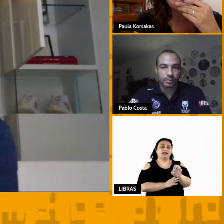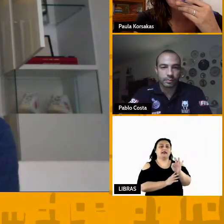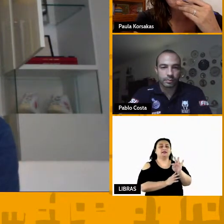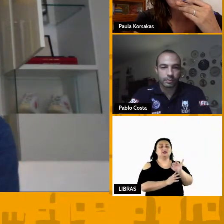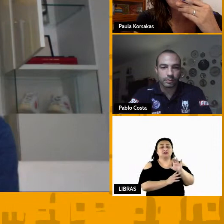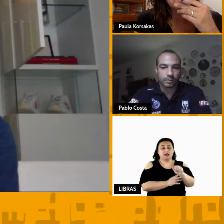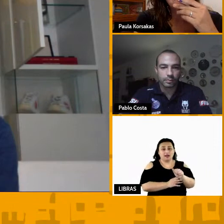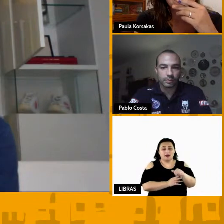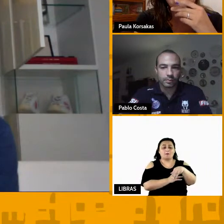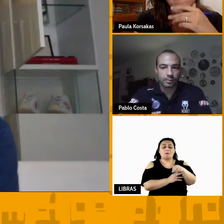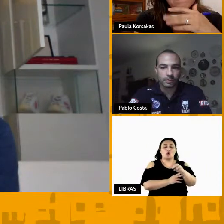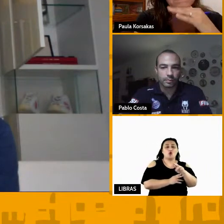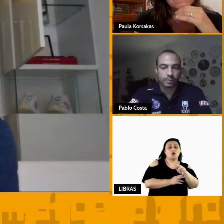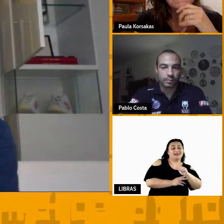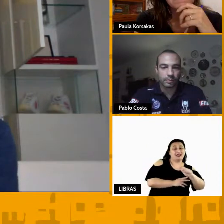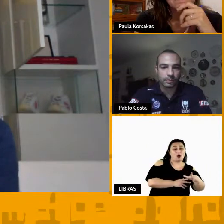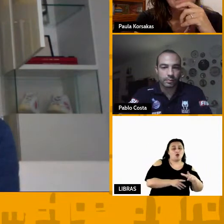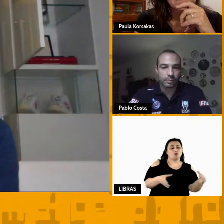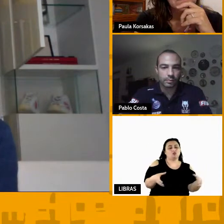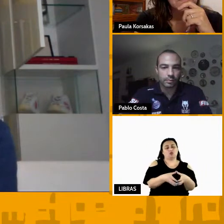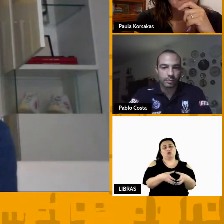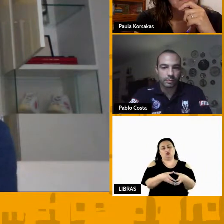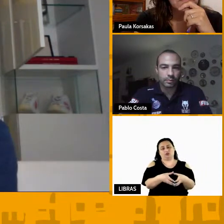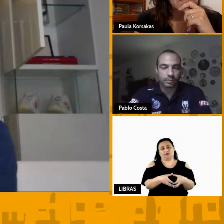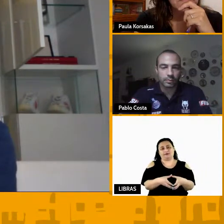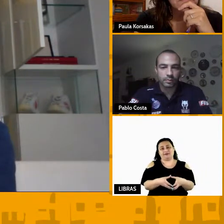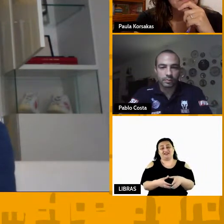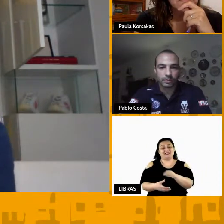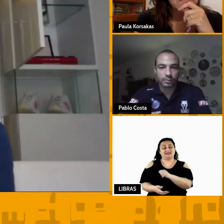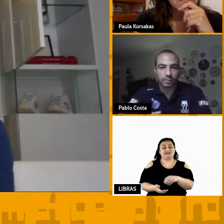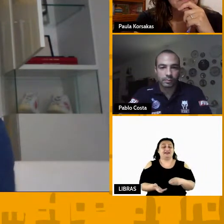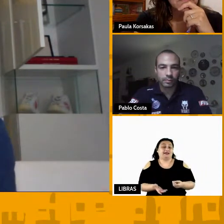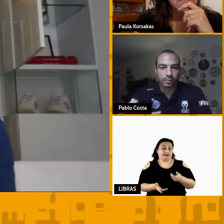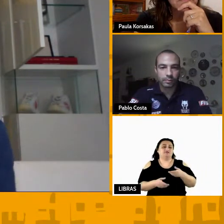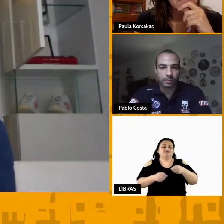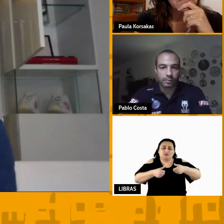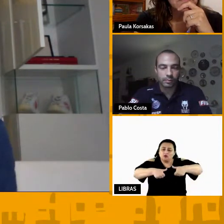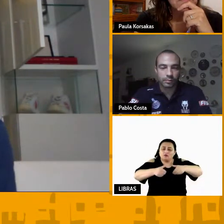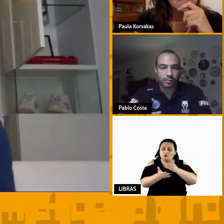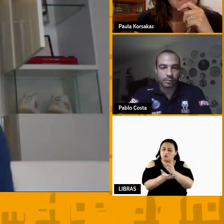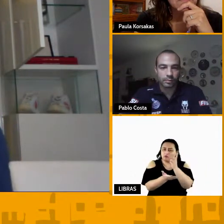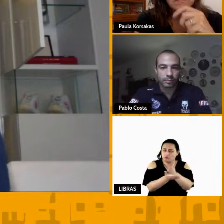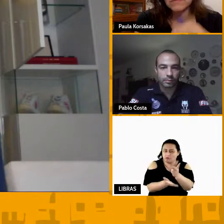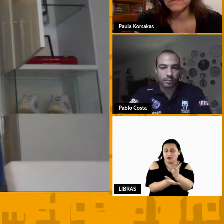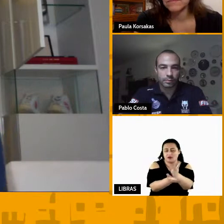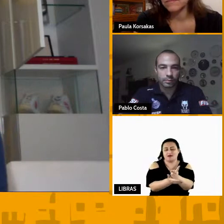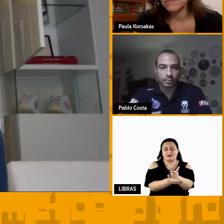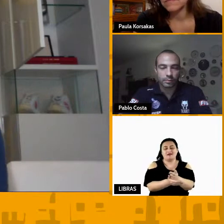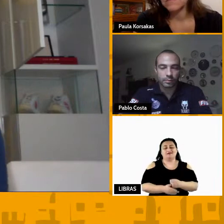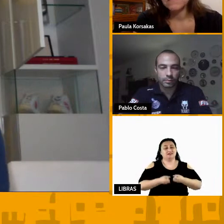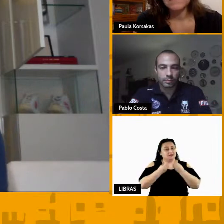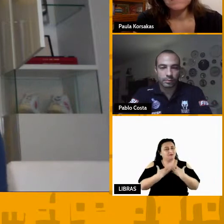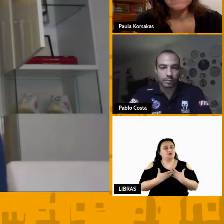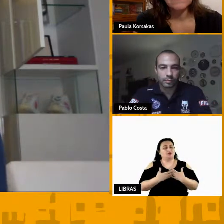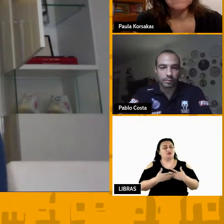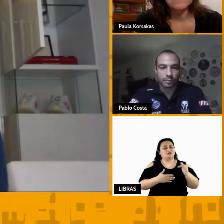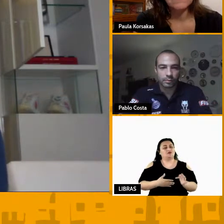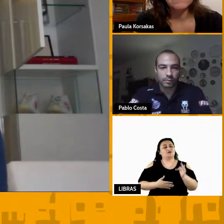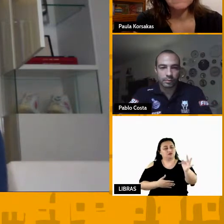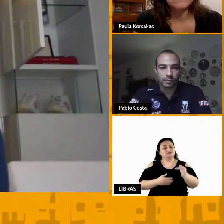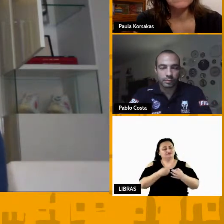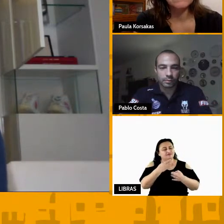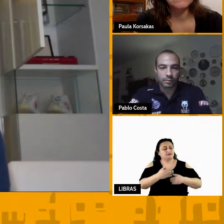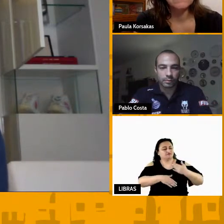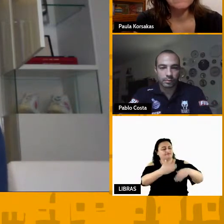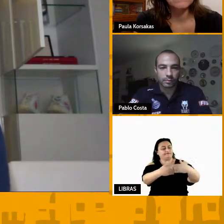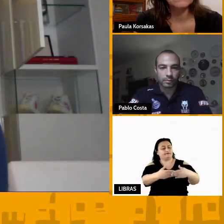bem comum você se pautou nesse conceito as coisas vão fluir de uma forma natural e consequentemente nós vamos ter o sucesso necessário para a